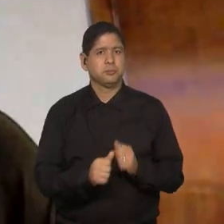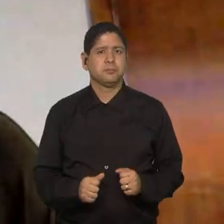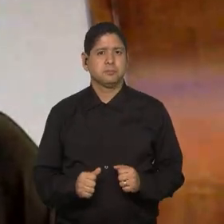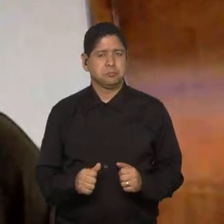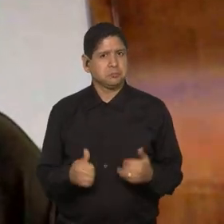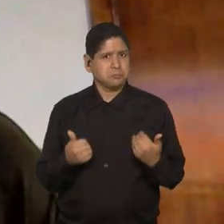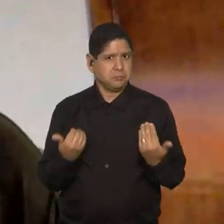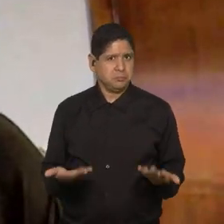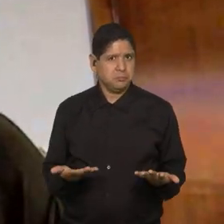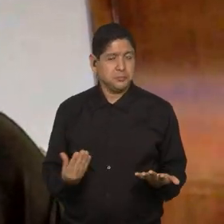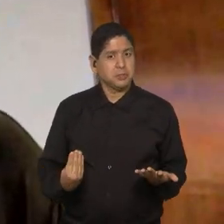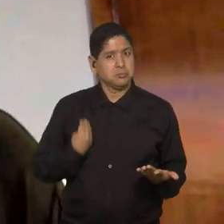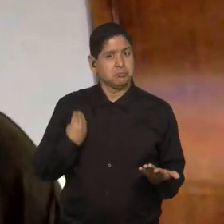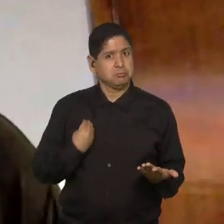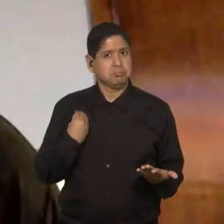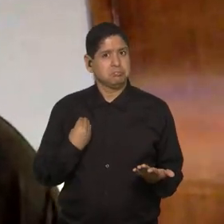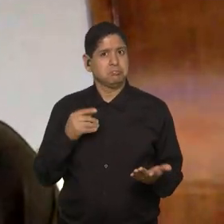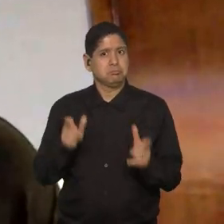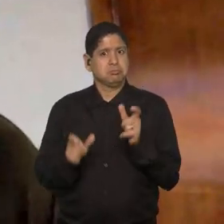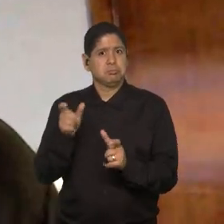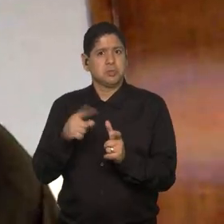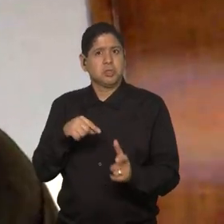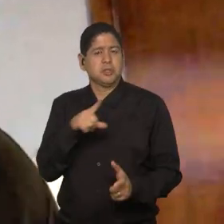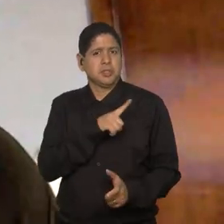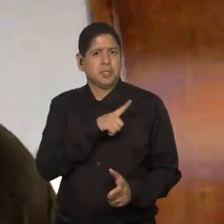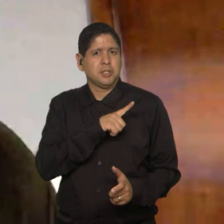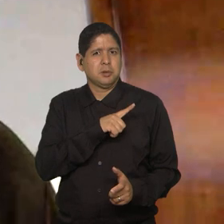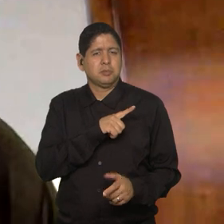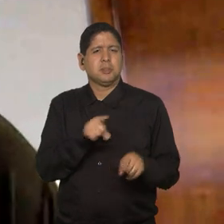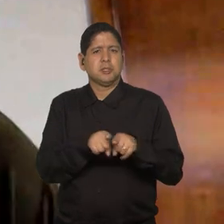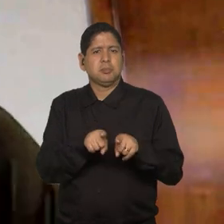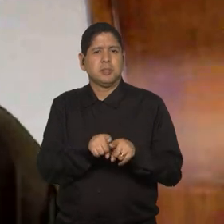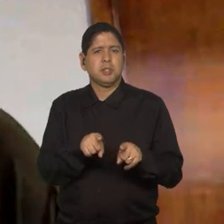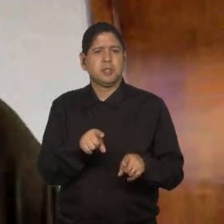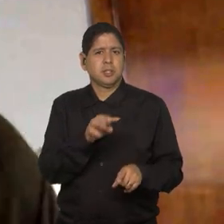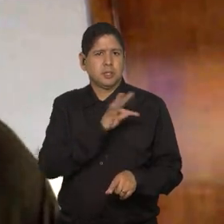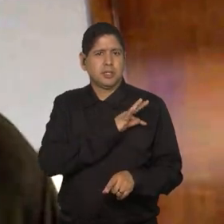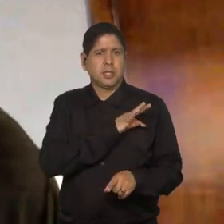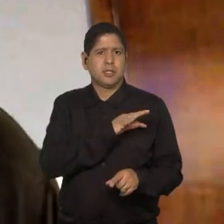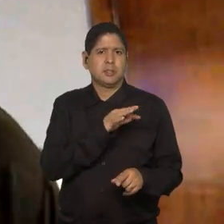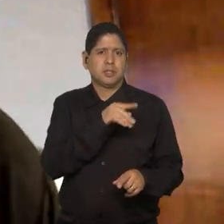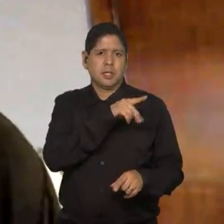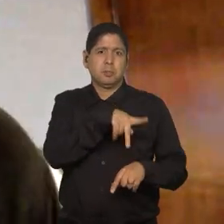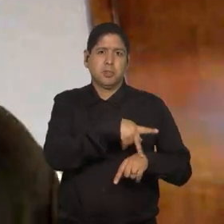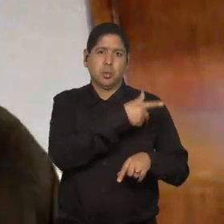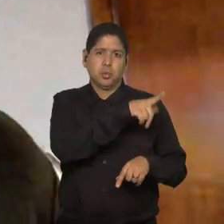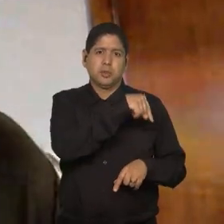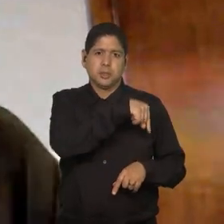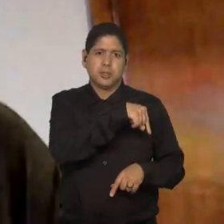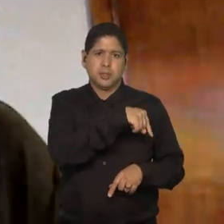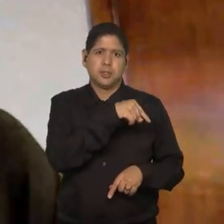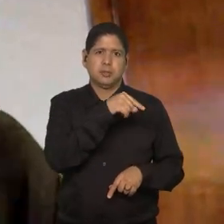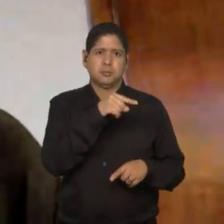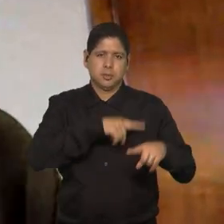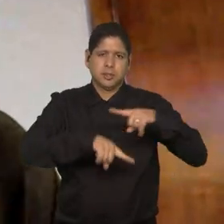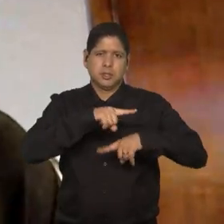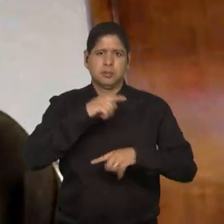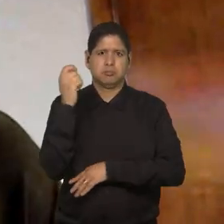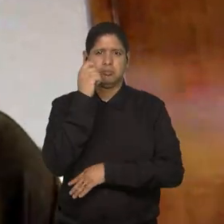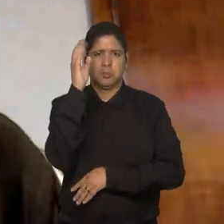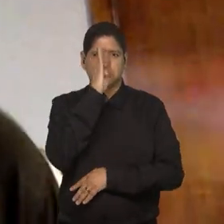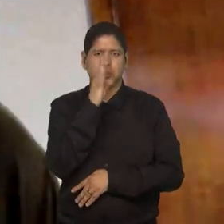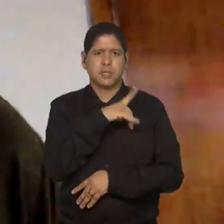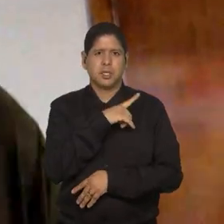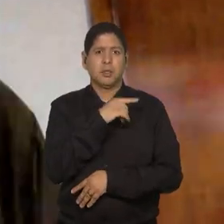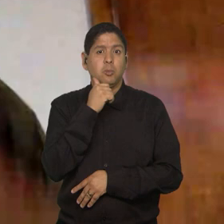Então, a participação que nós temos, a técnica, que não é brasileira, mas é a técnica